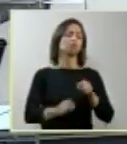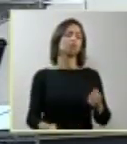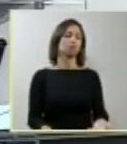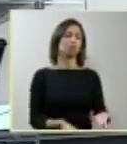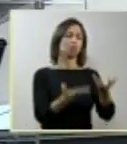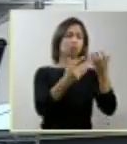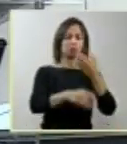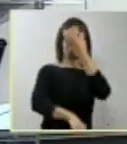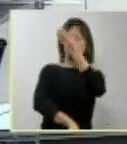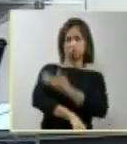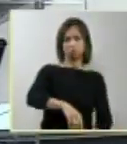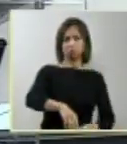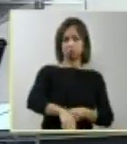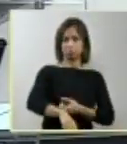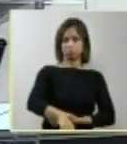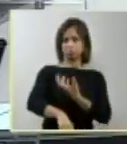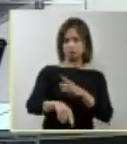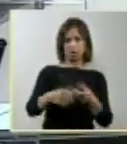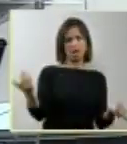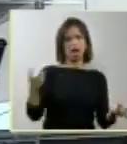membros, alguém falar, estamos diante de um monstro e, portanto, vamos...